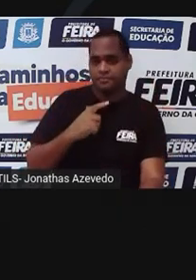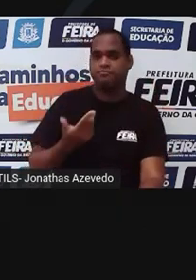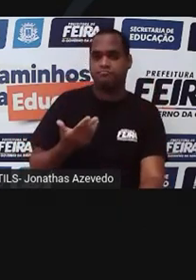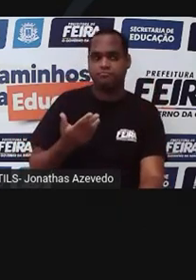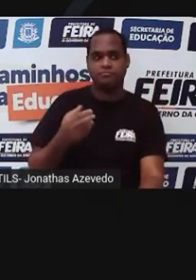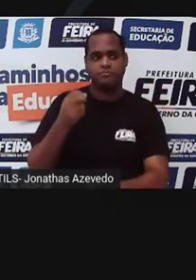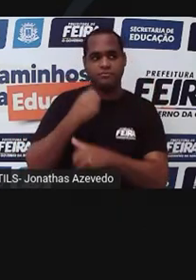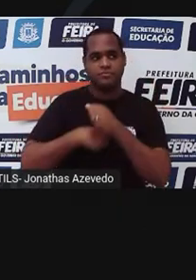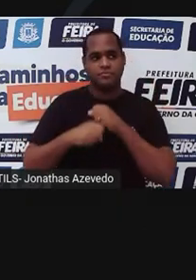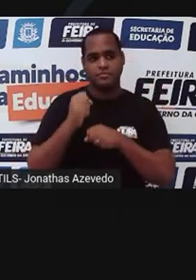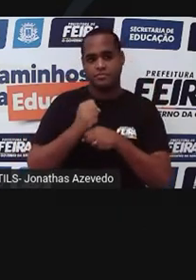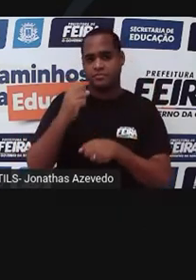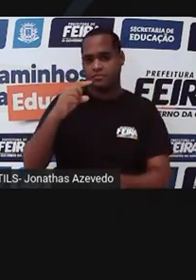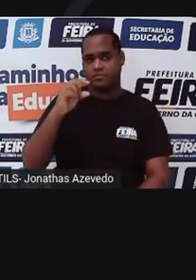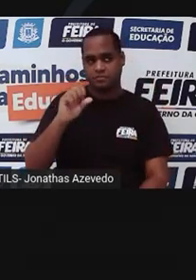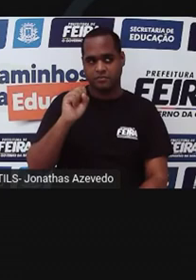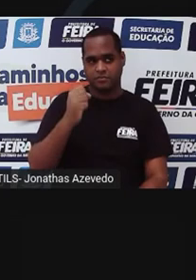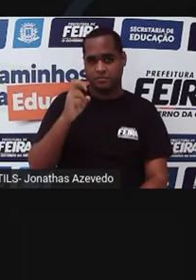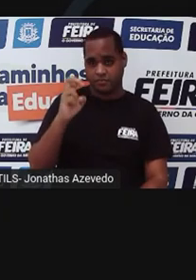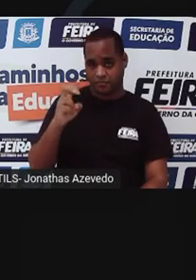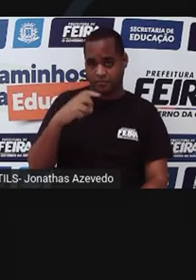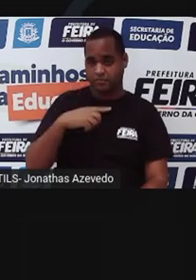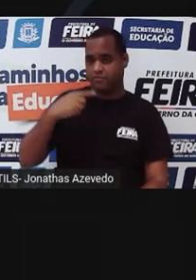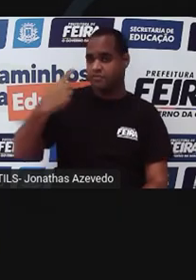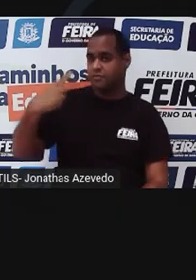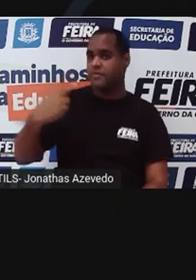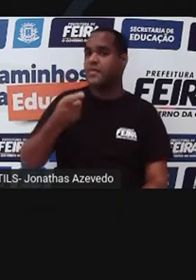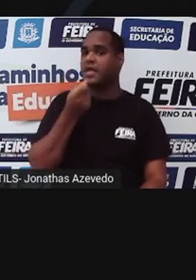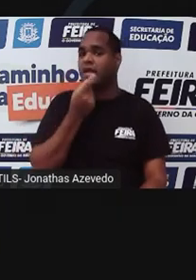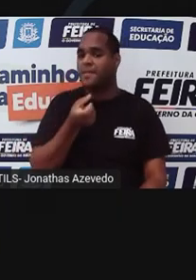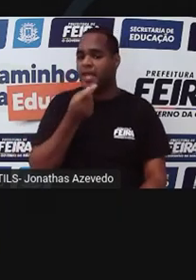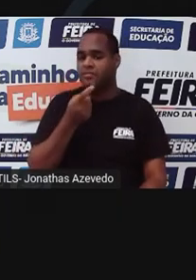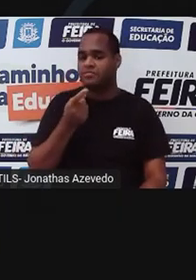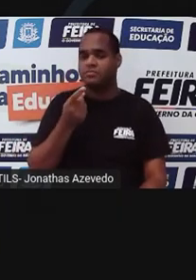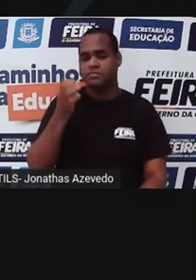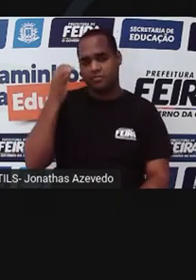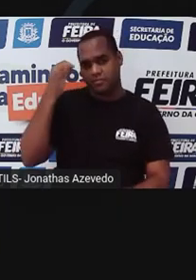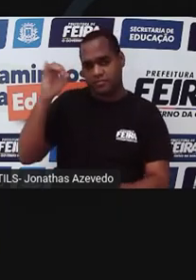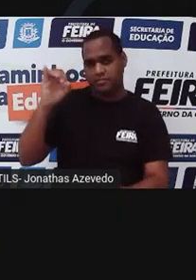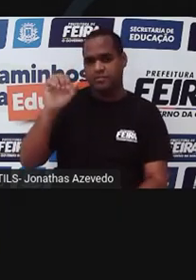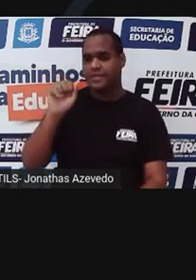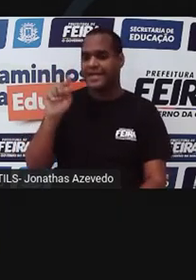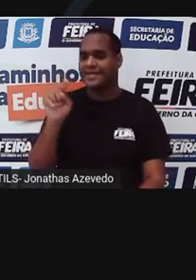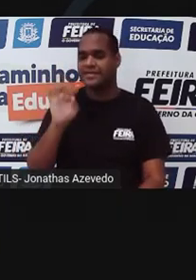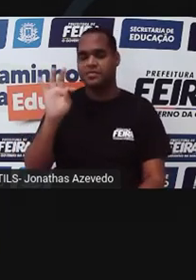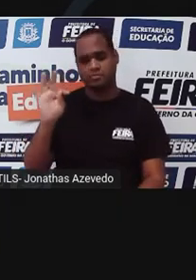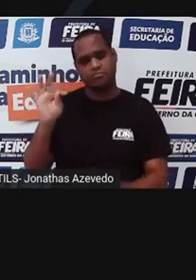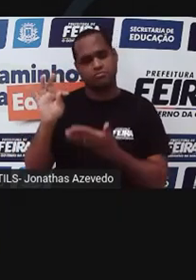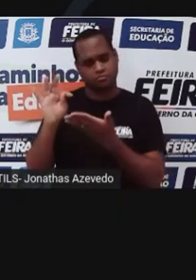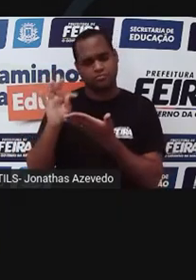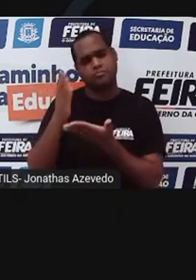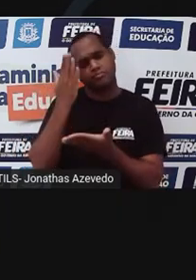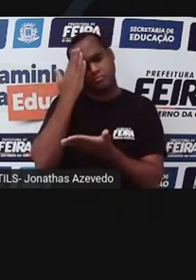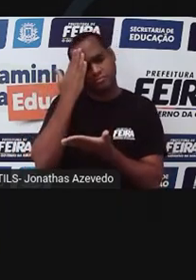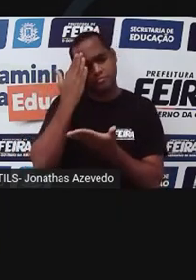em 1985, surgiu o primeiro remédio contra a AIDS, que era o AZT. Então, vocês vejam,